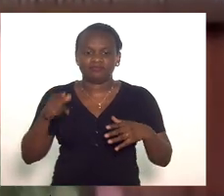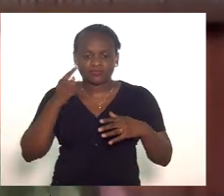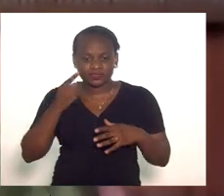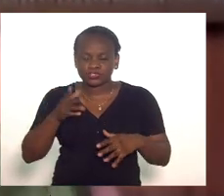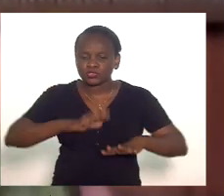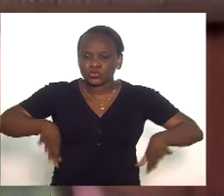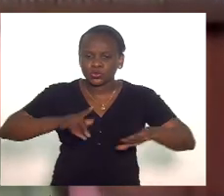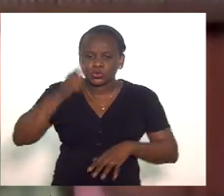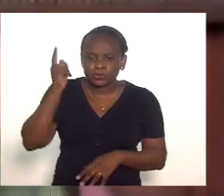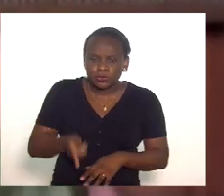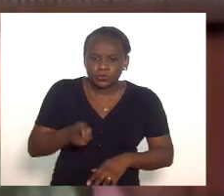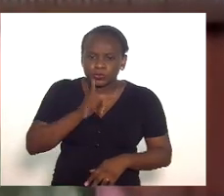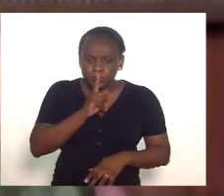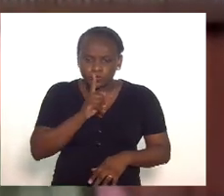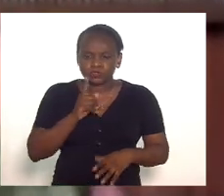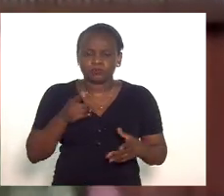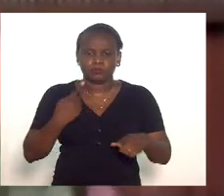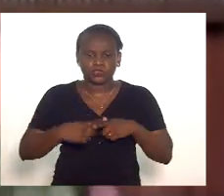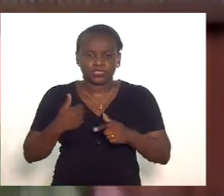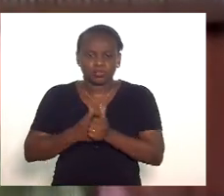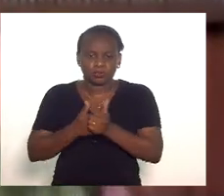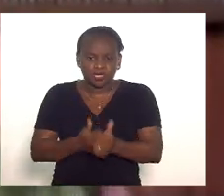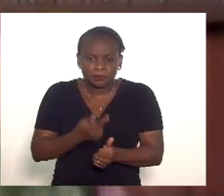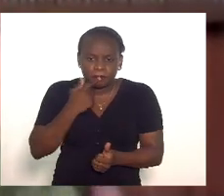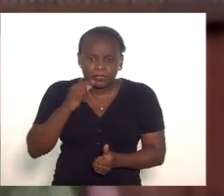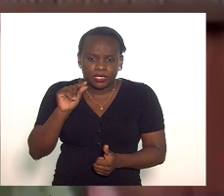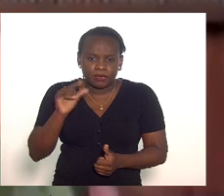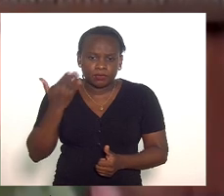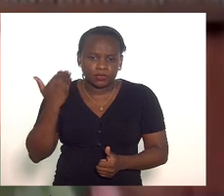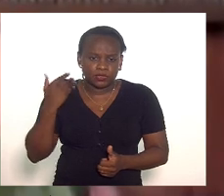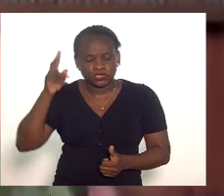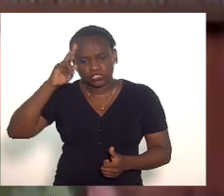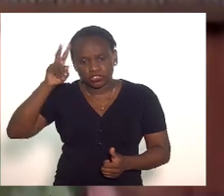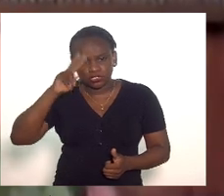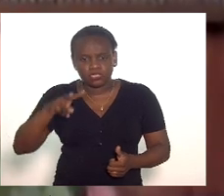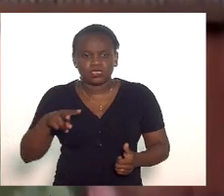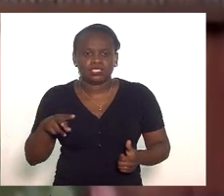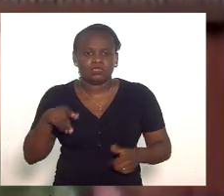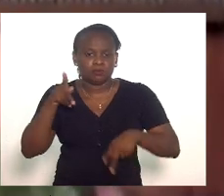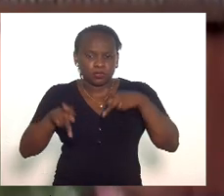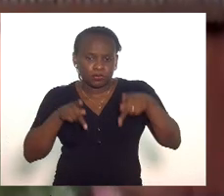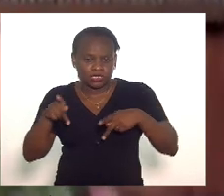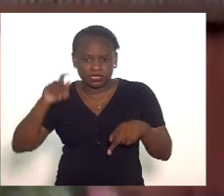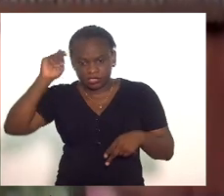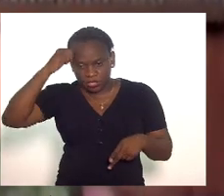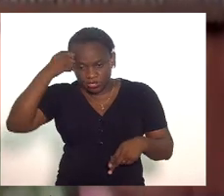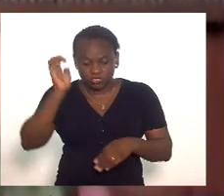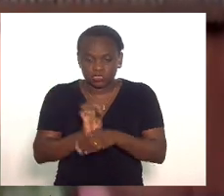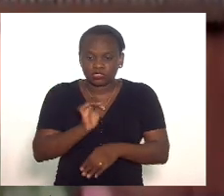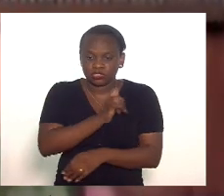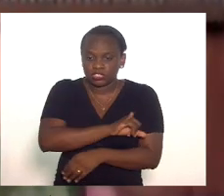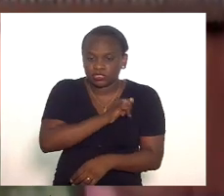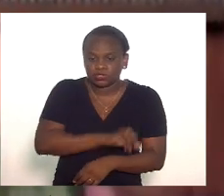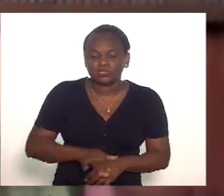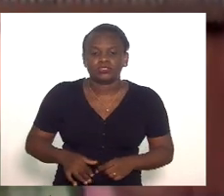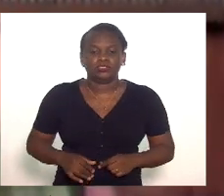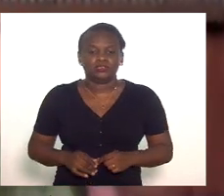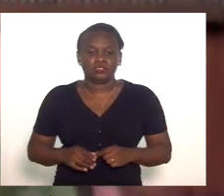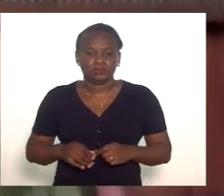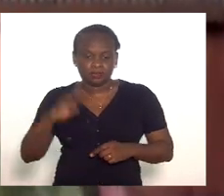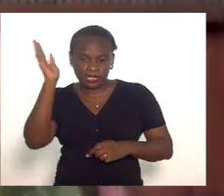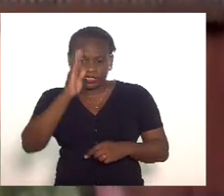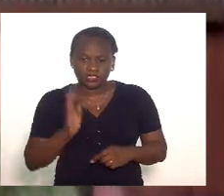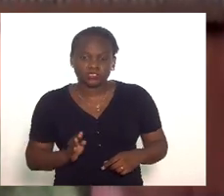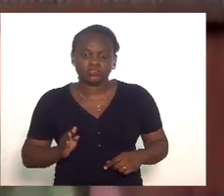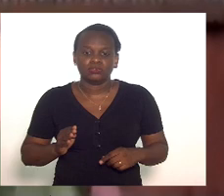silenciamento que acompanhou até bem pouco tempo a trajetória da população negra no Estado do Rio de Janeiro no